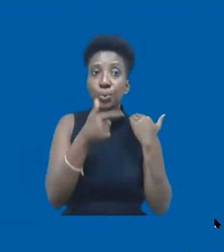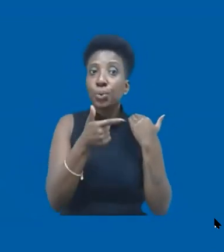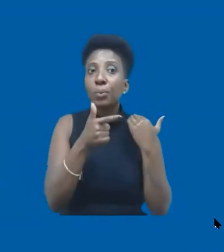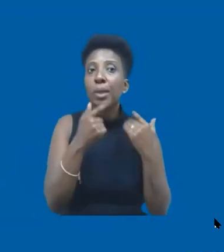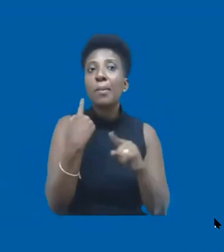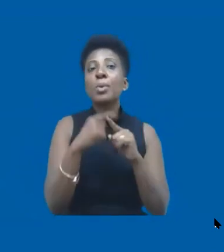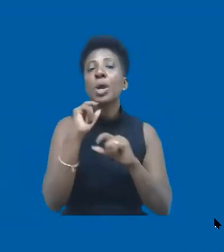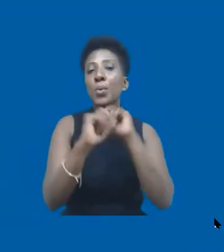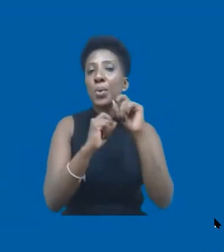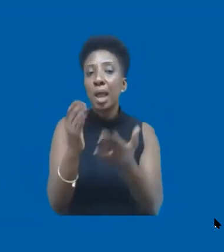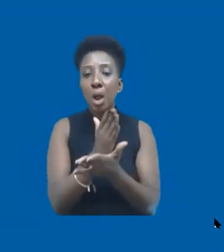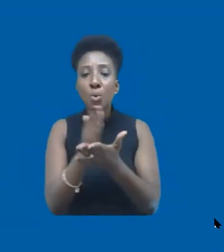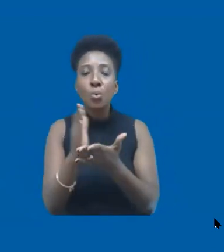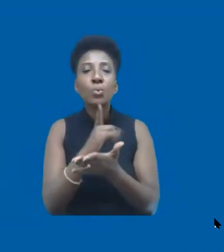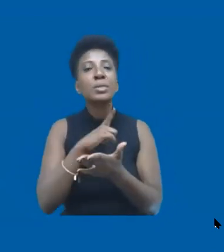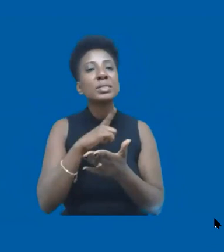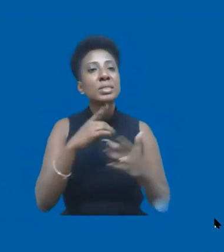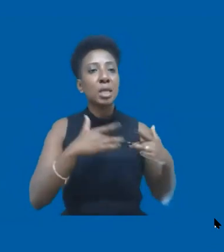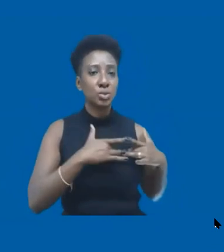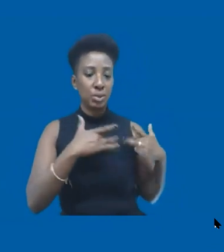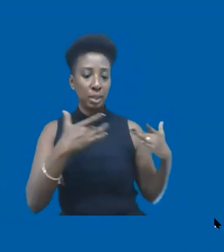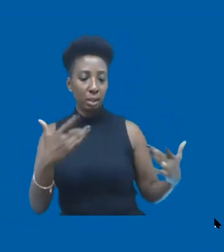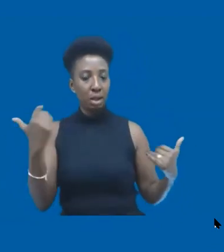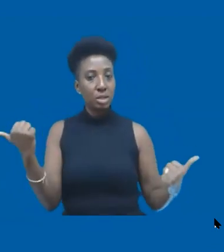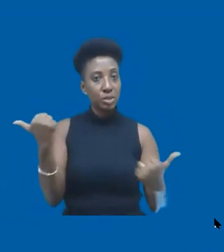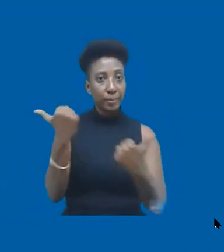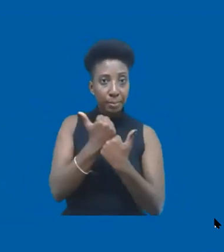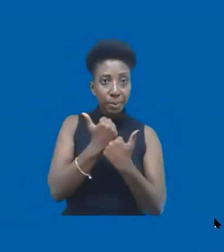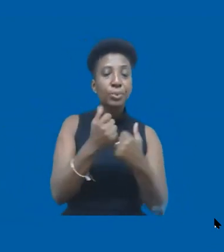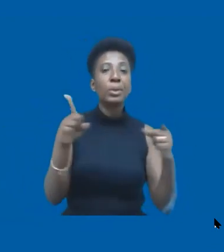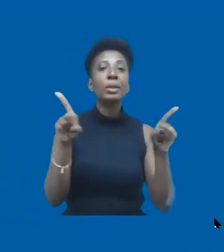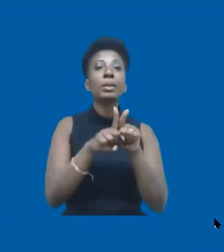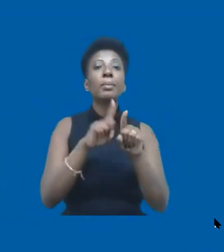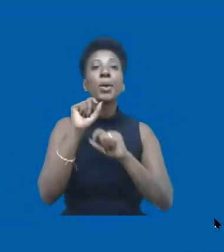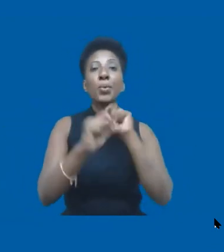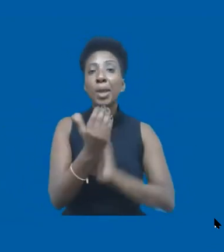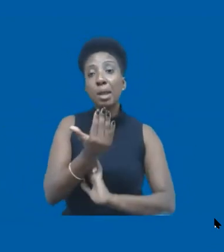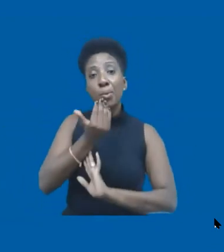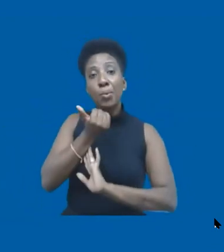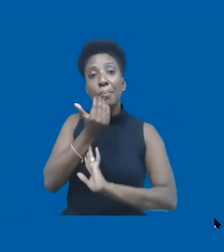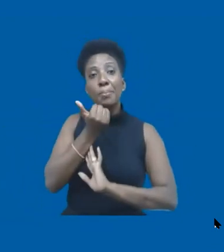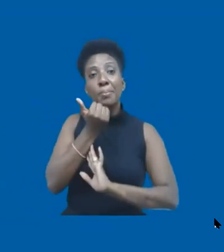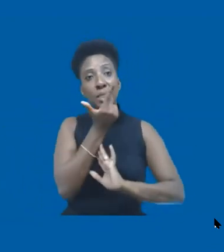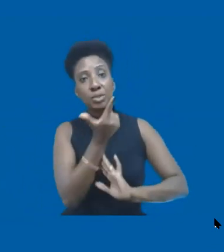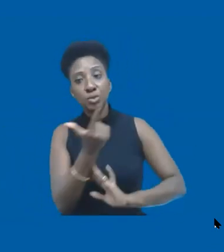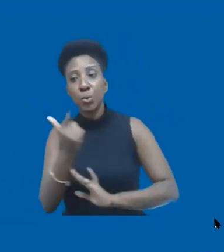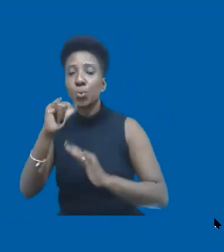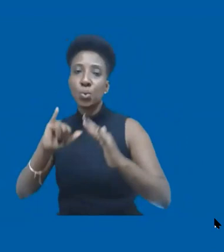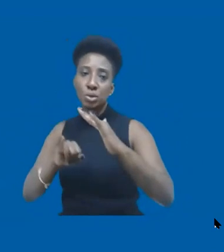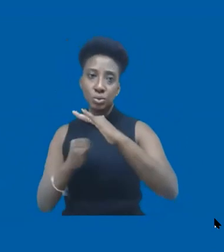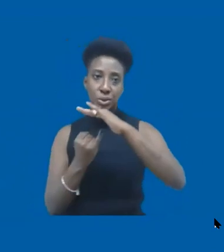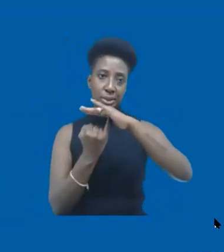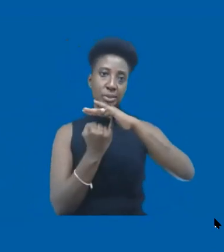algumas recebam solidariedade, recebam apoio e recebam comida de instituições, de